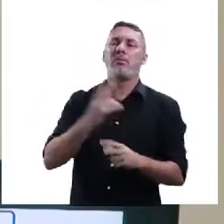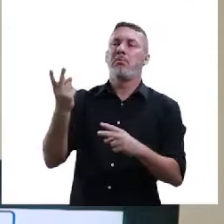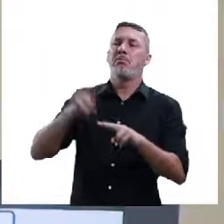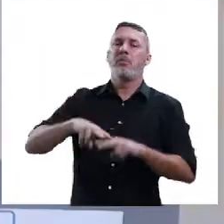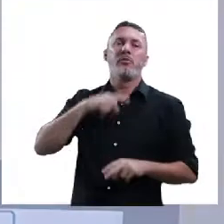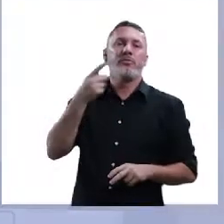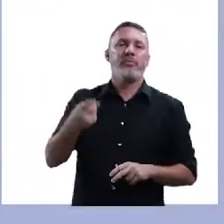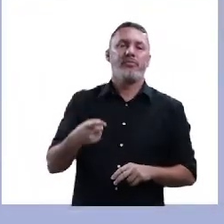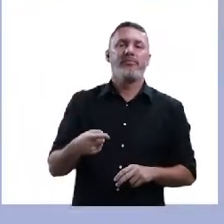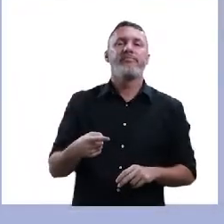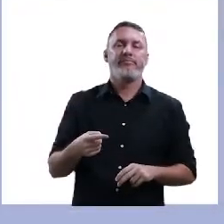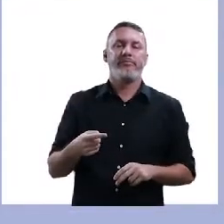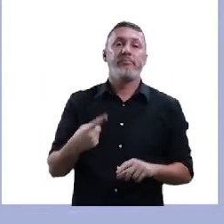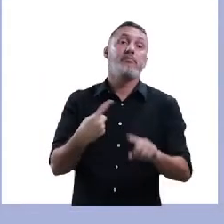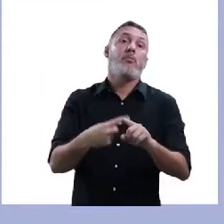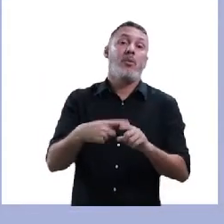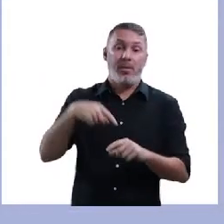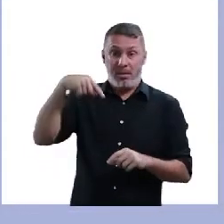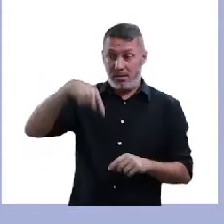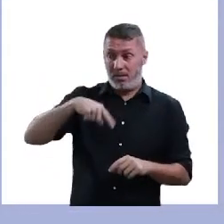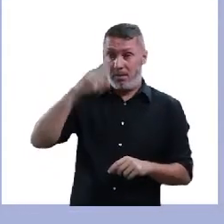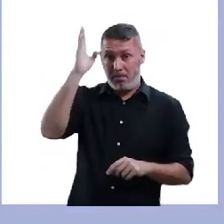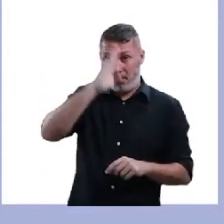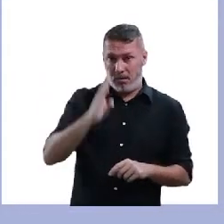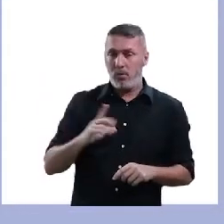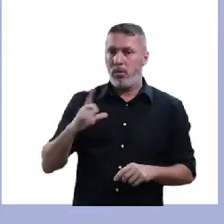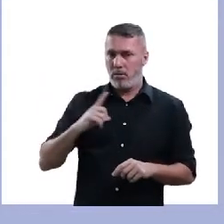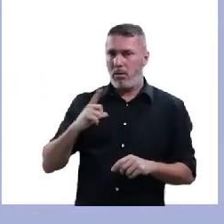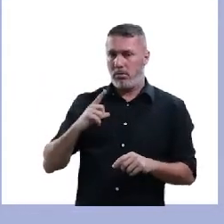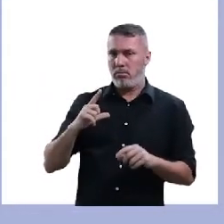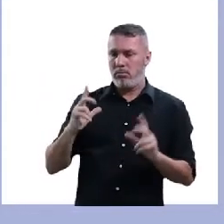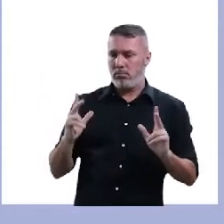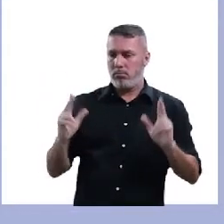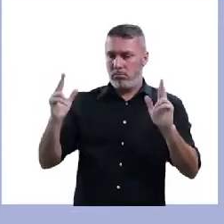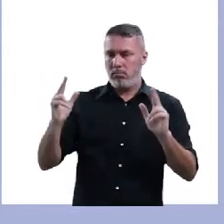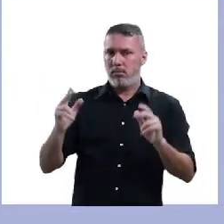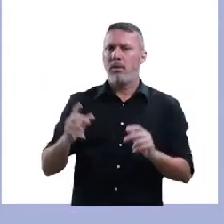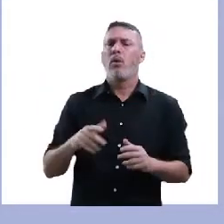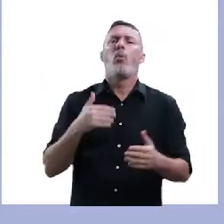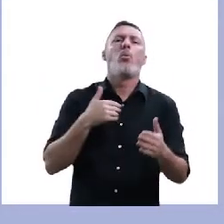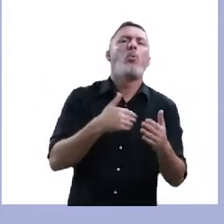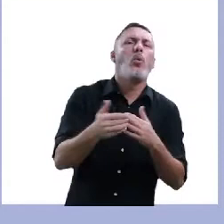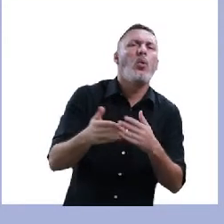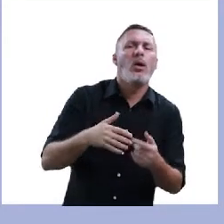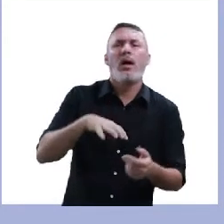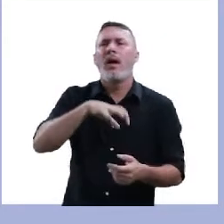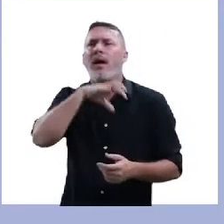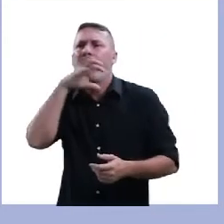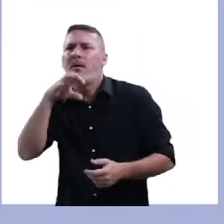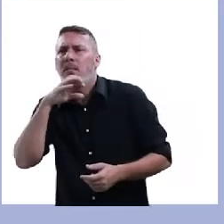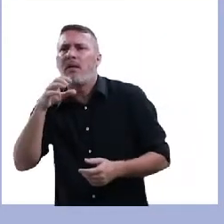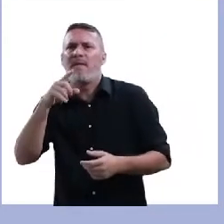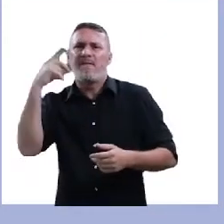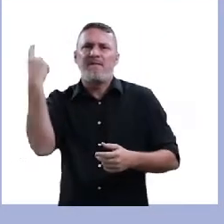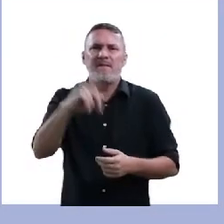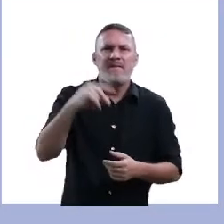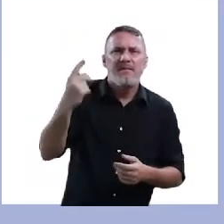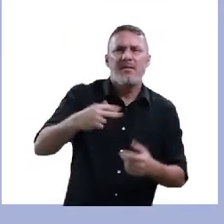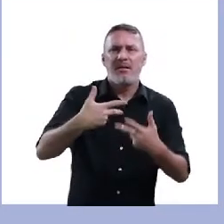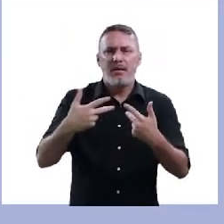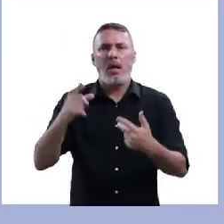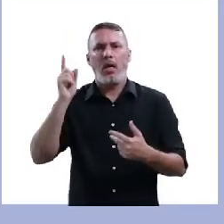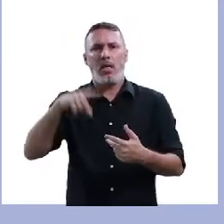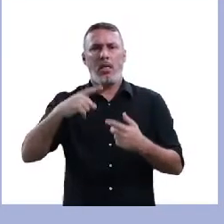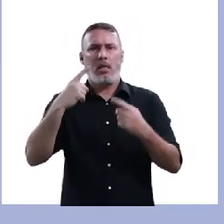Por quê? No Brasil, maltratar animais de qualquer espécie é considerado crime ambiental. Ah,